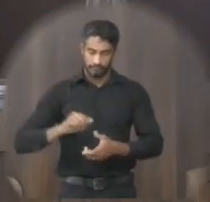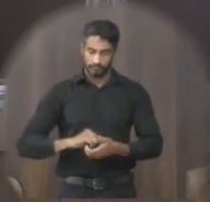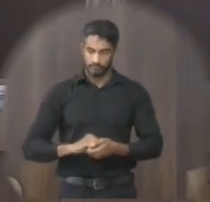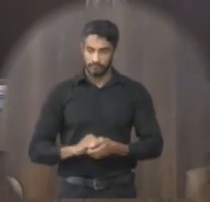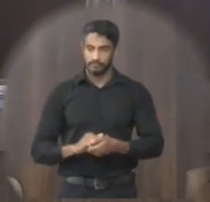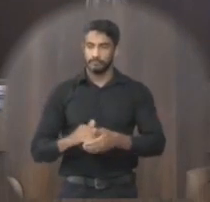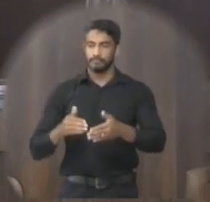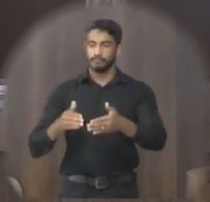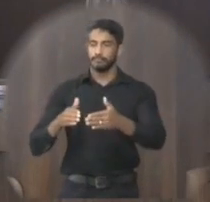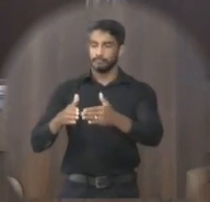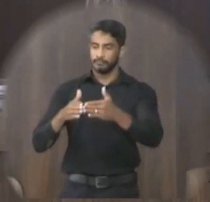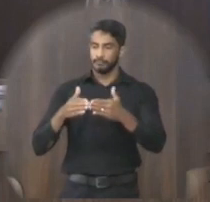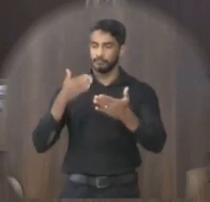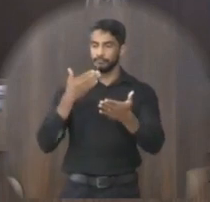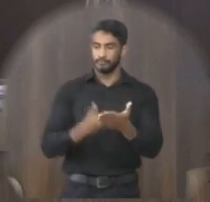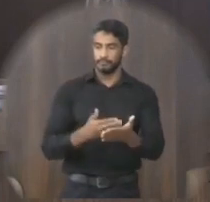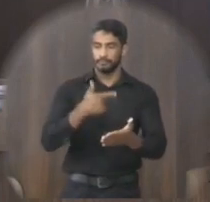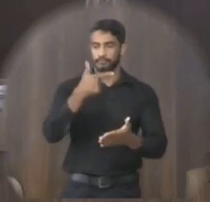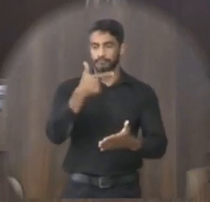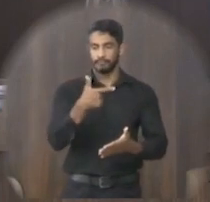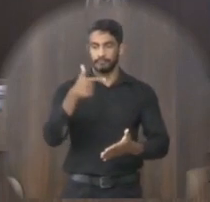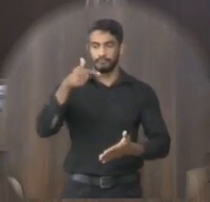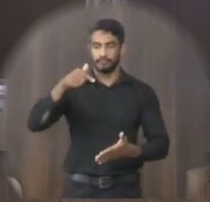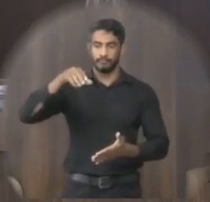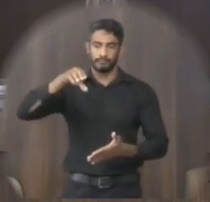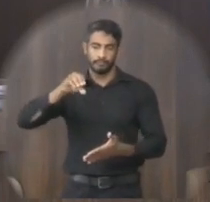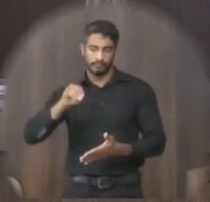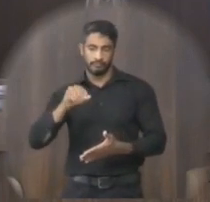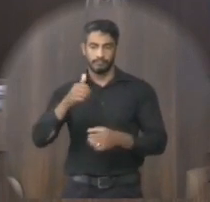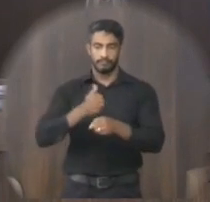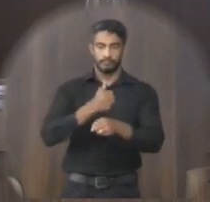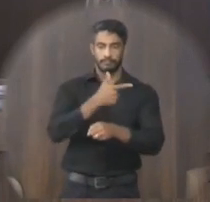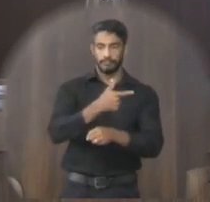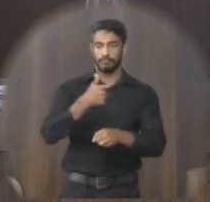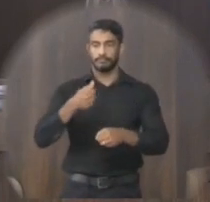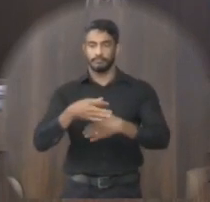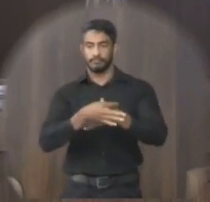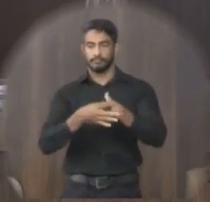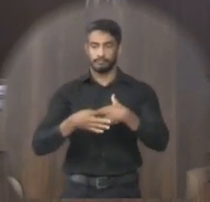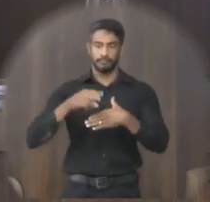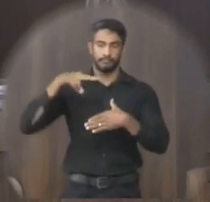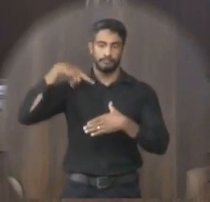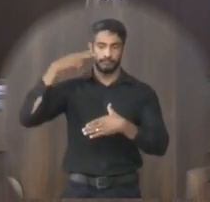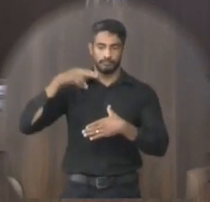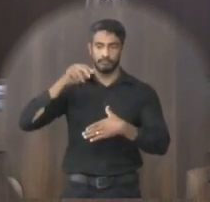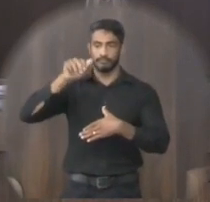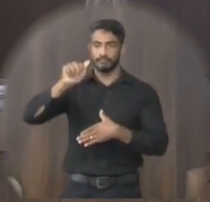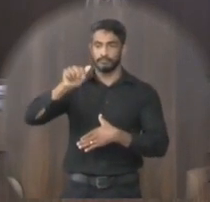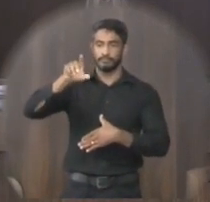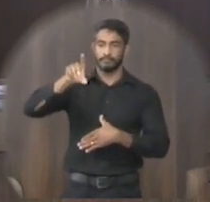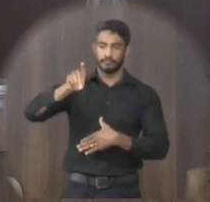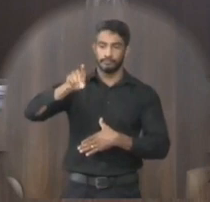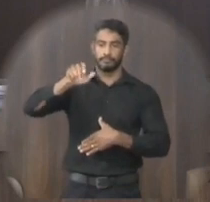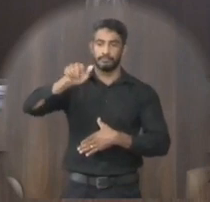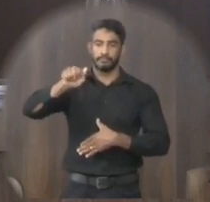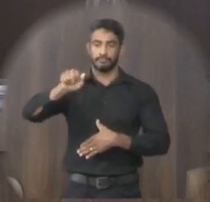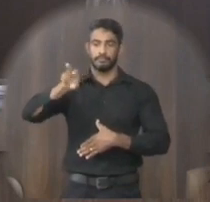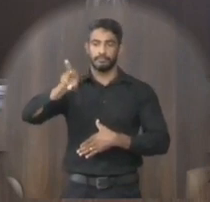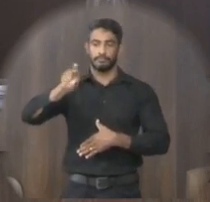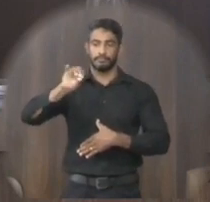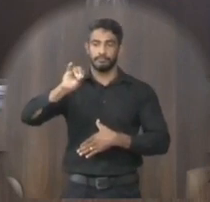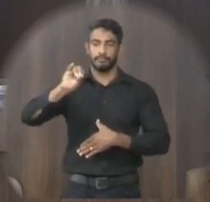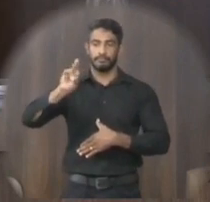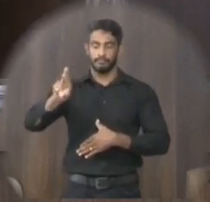indicação necessidade 270 2021 de autoria do vereador Adauri Soares Cordeiro